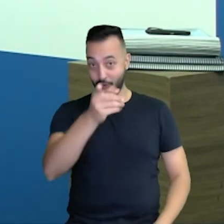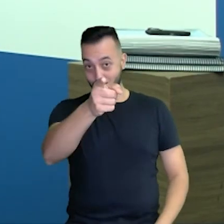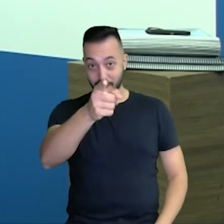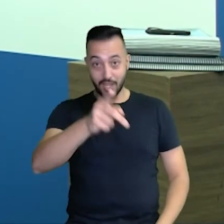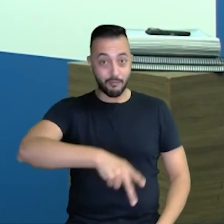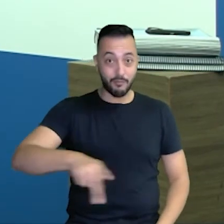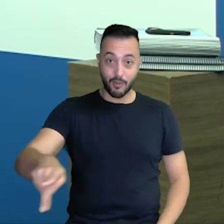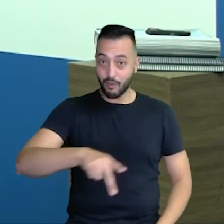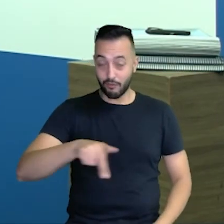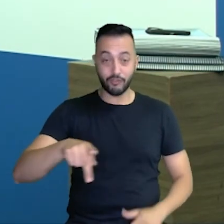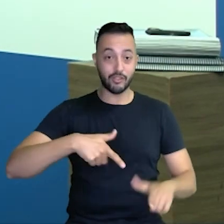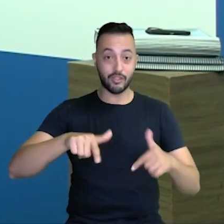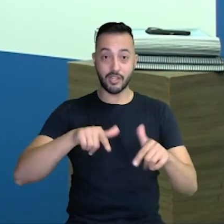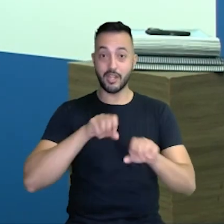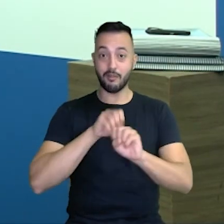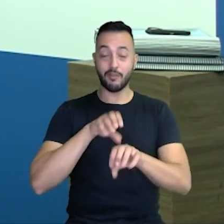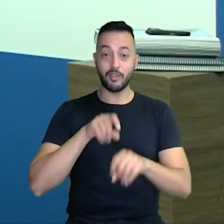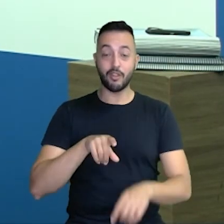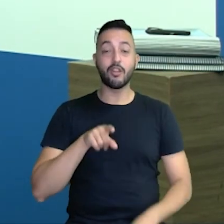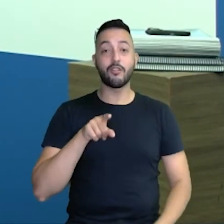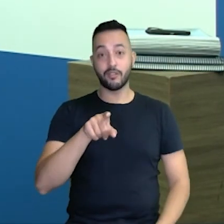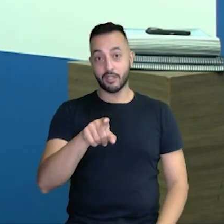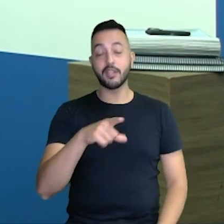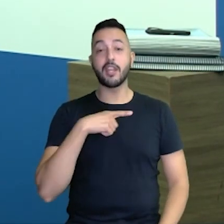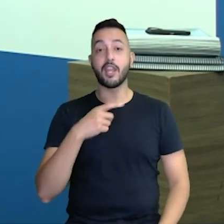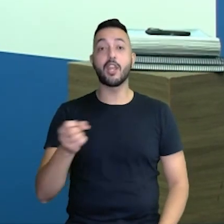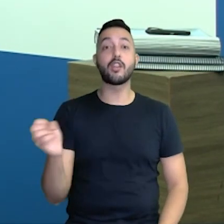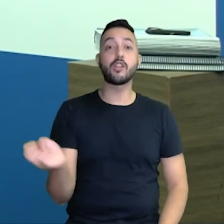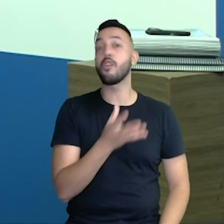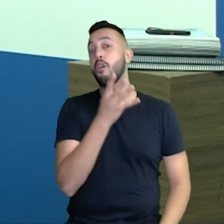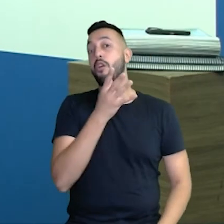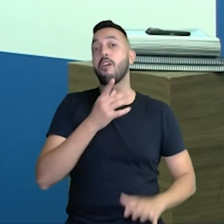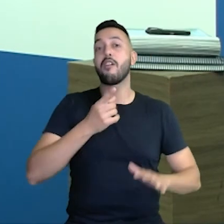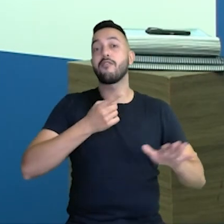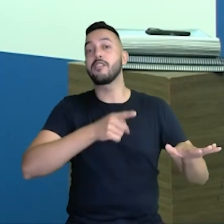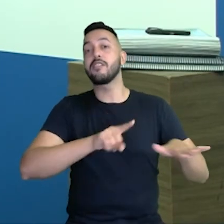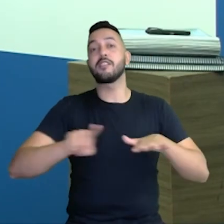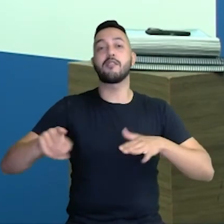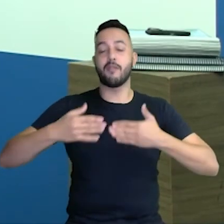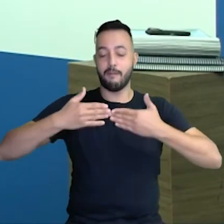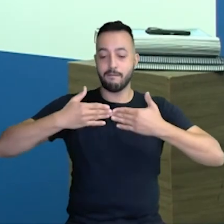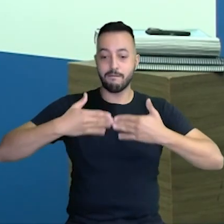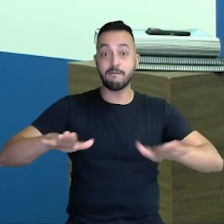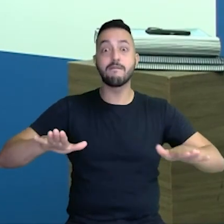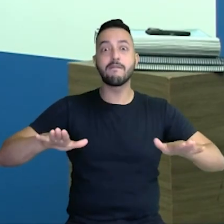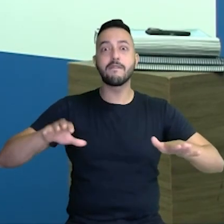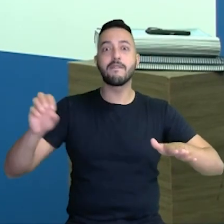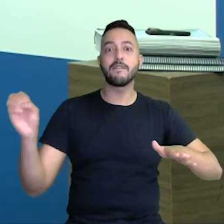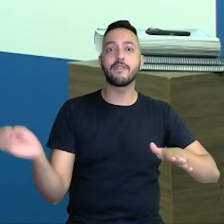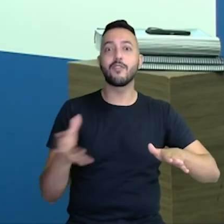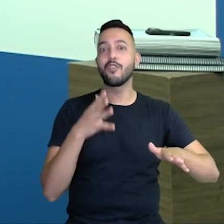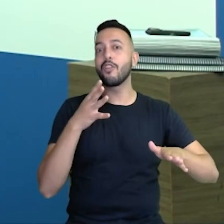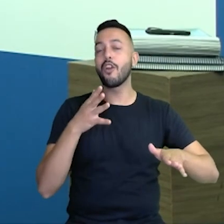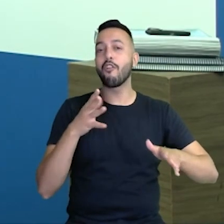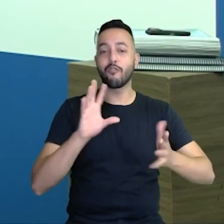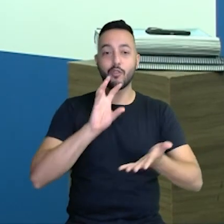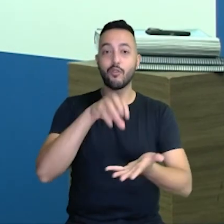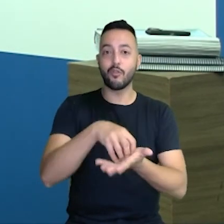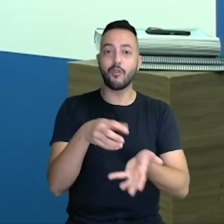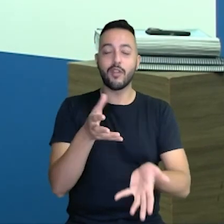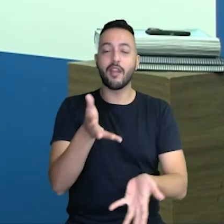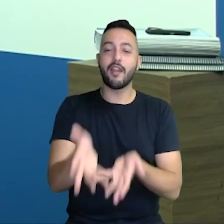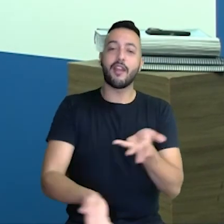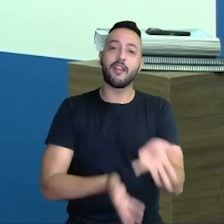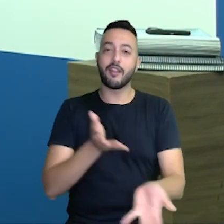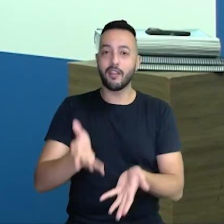professores e servidores da educação, está sendo inaugurado na próxima semana um núcleo de atendimento